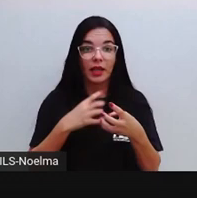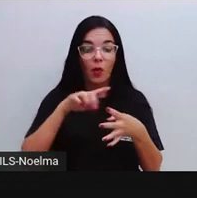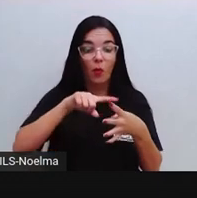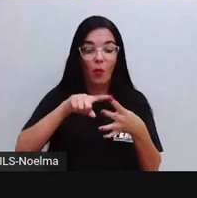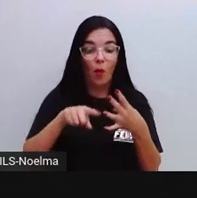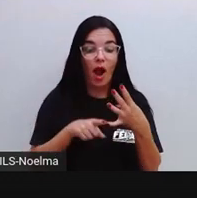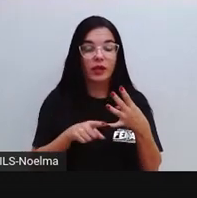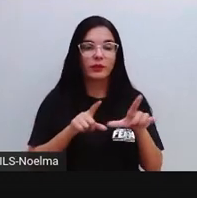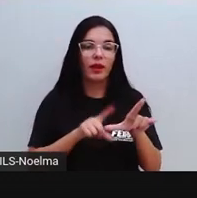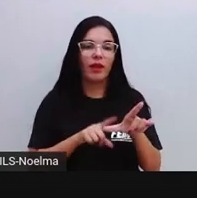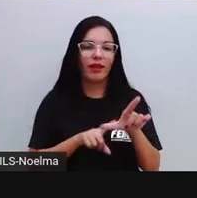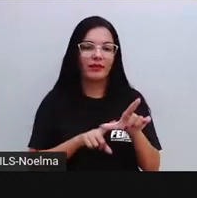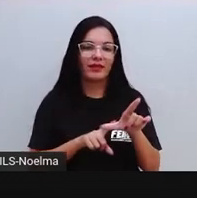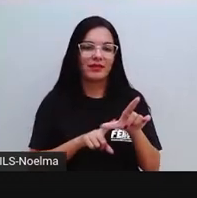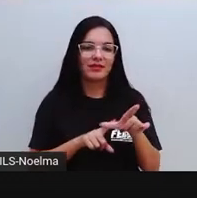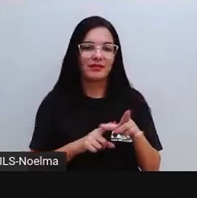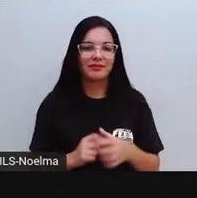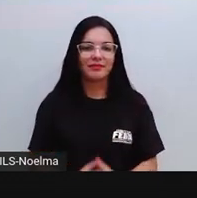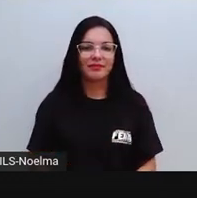letras, tá bom?